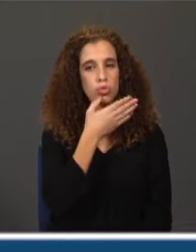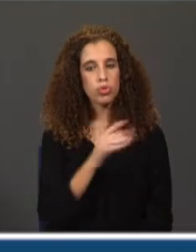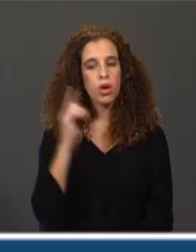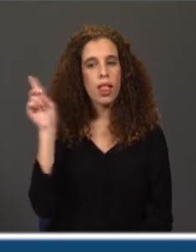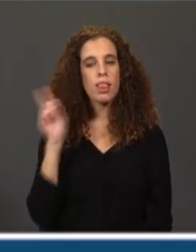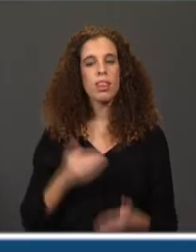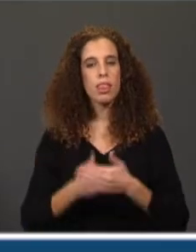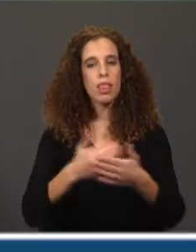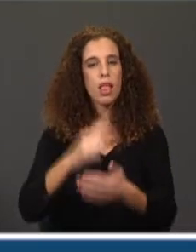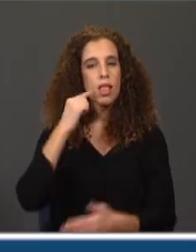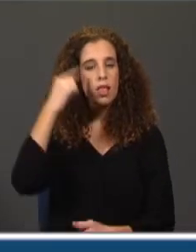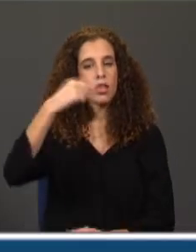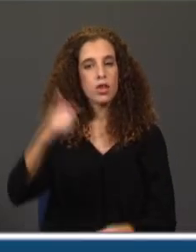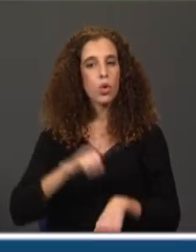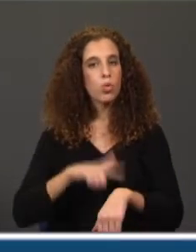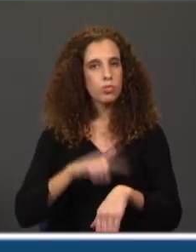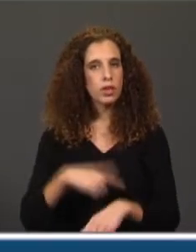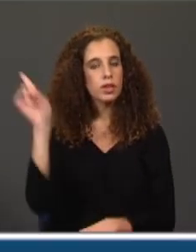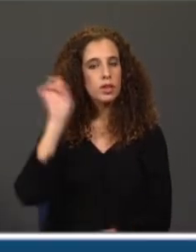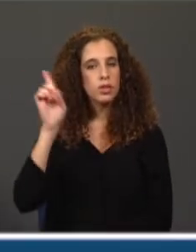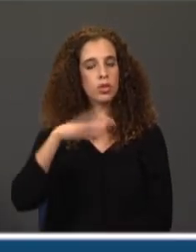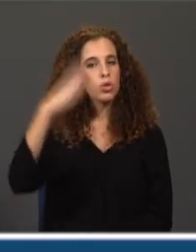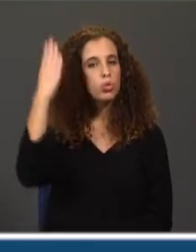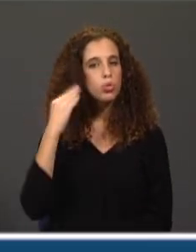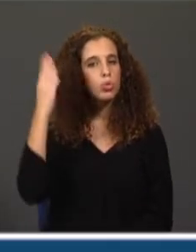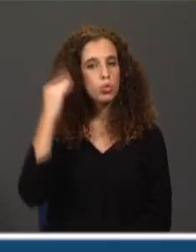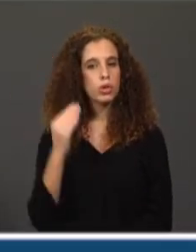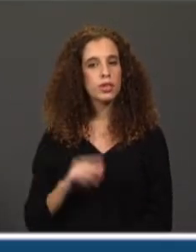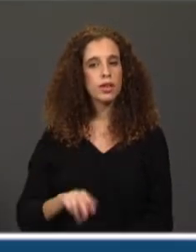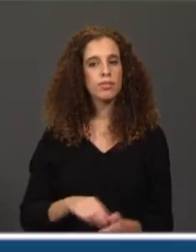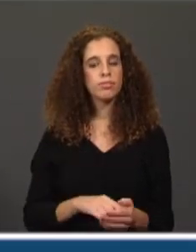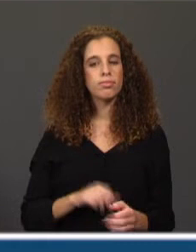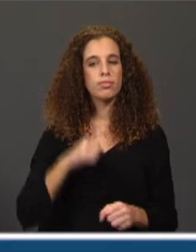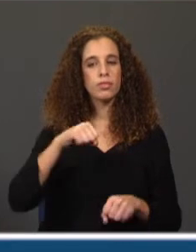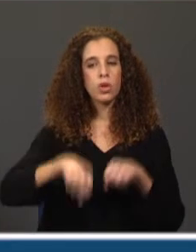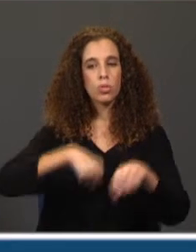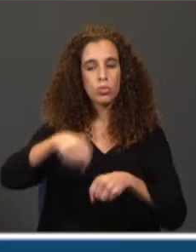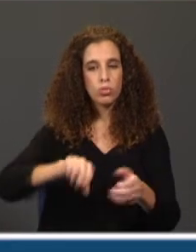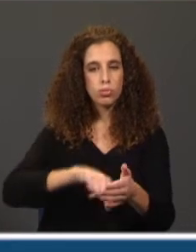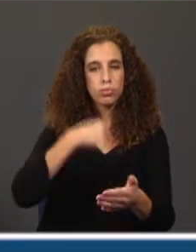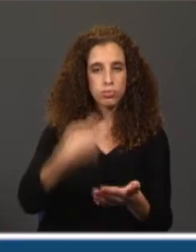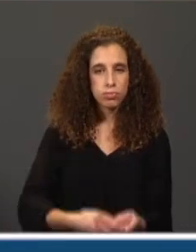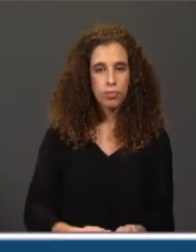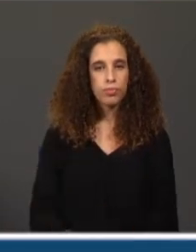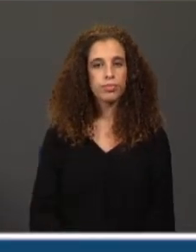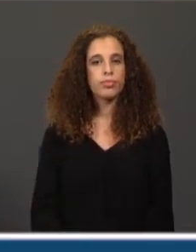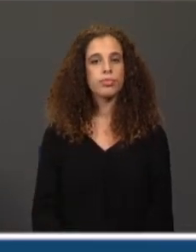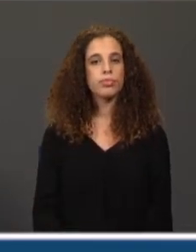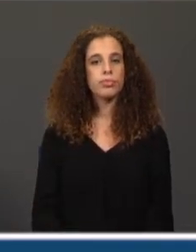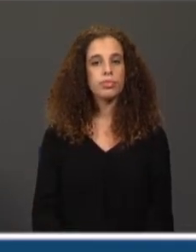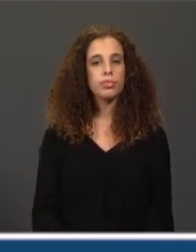com os momentos cruciais. Suíça, Berna, o atropelamento e depois a seguir a chegada à Pádua como vamos ver.